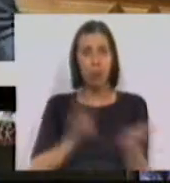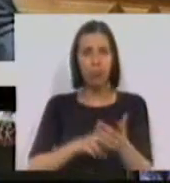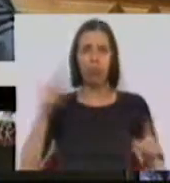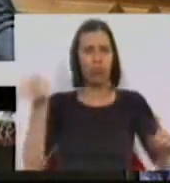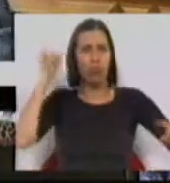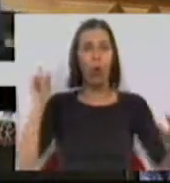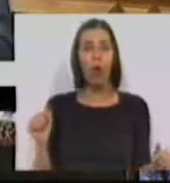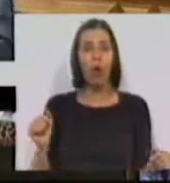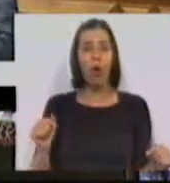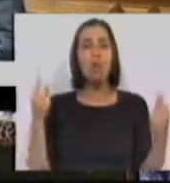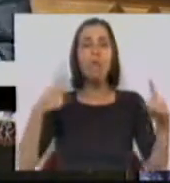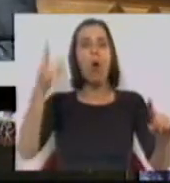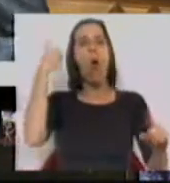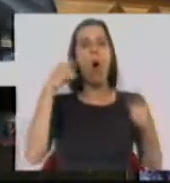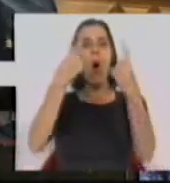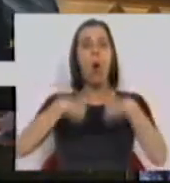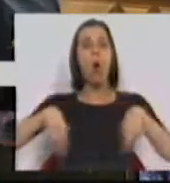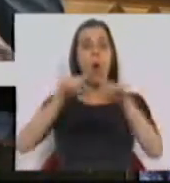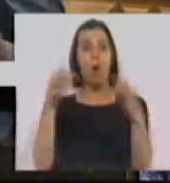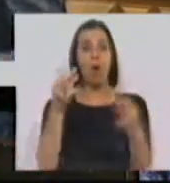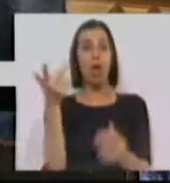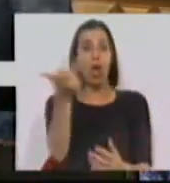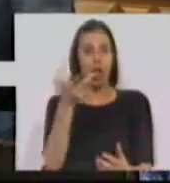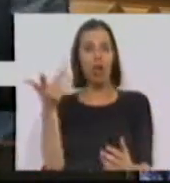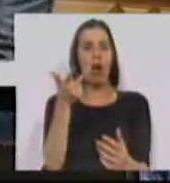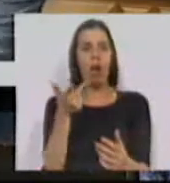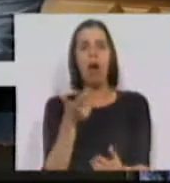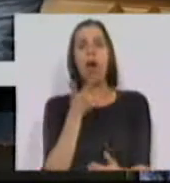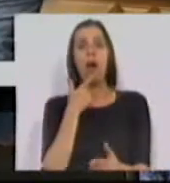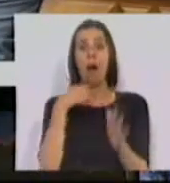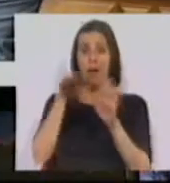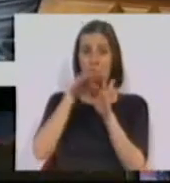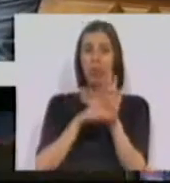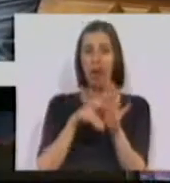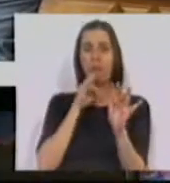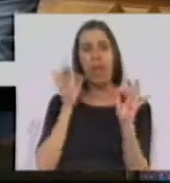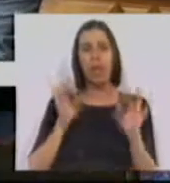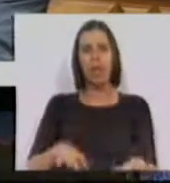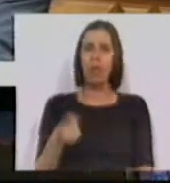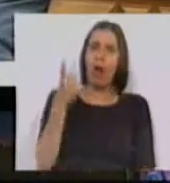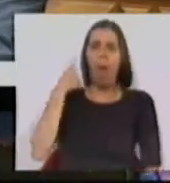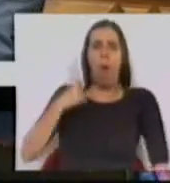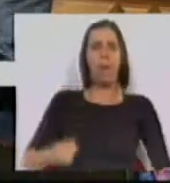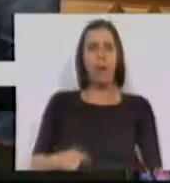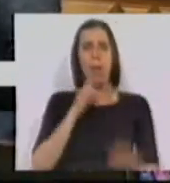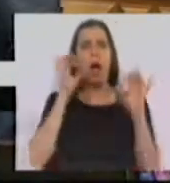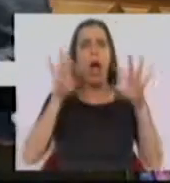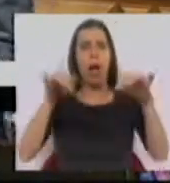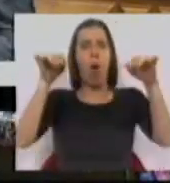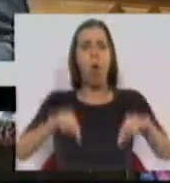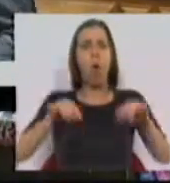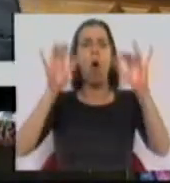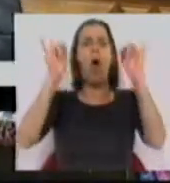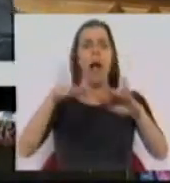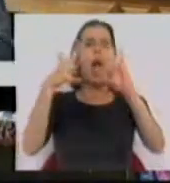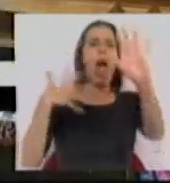acontecer. Bastou ontem uma reunião com a Troika para perceber que o programa até podia já ter acabado ontem. Pode acabar hoje ou